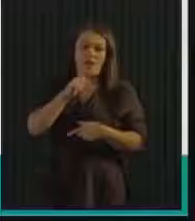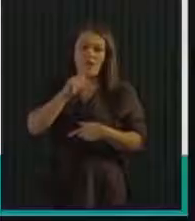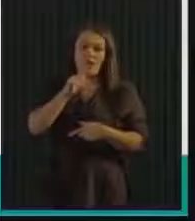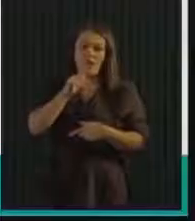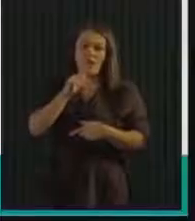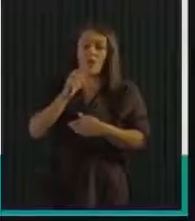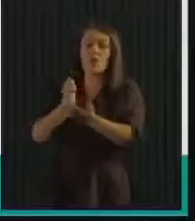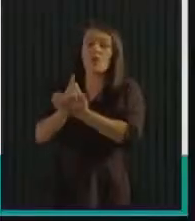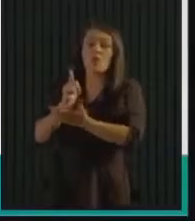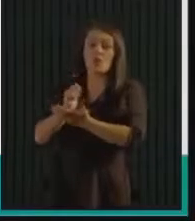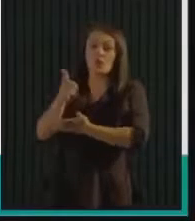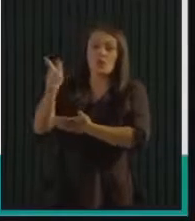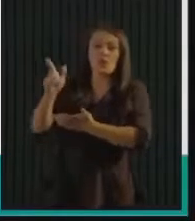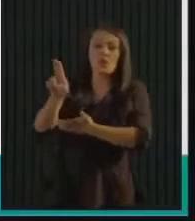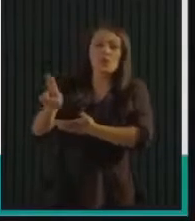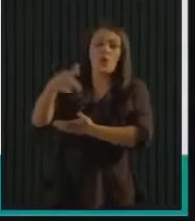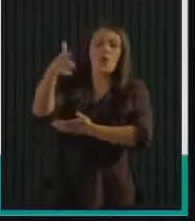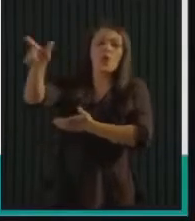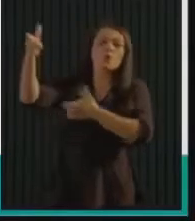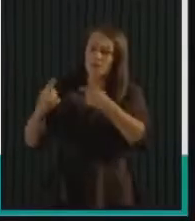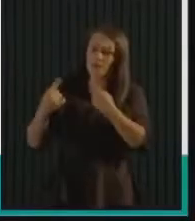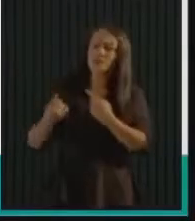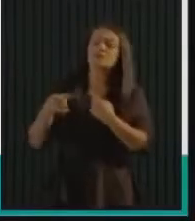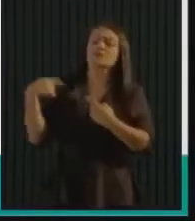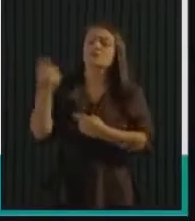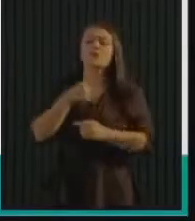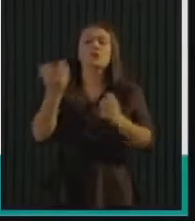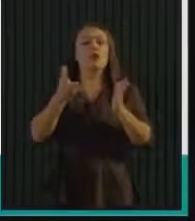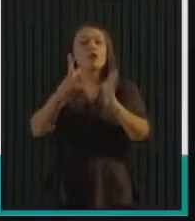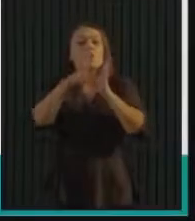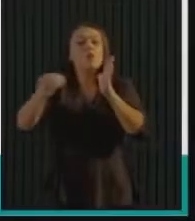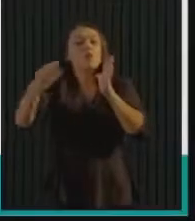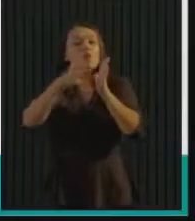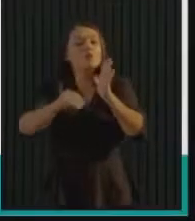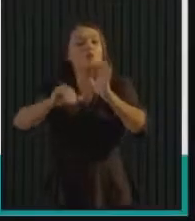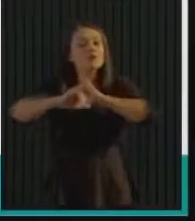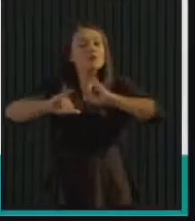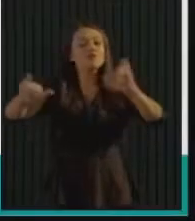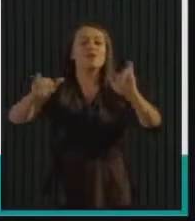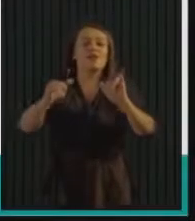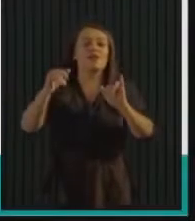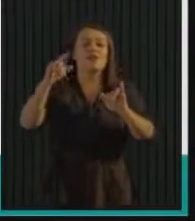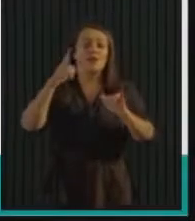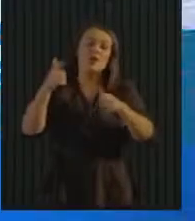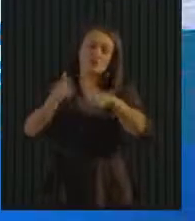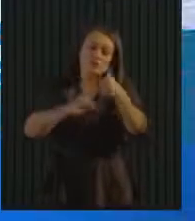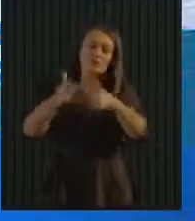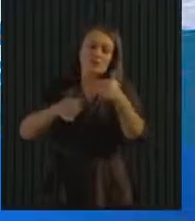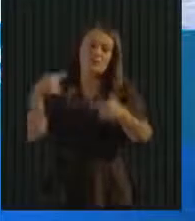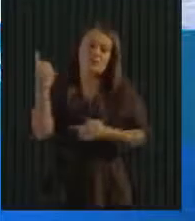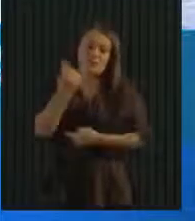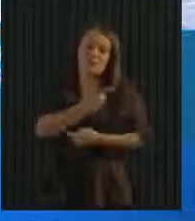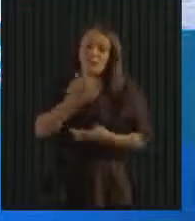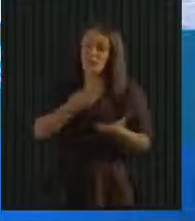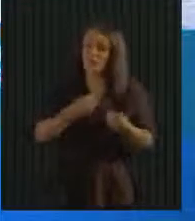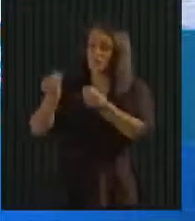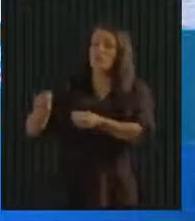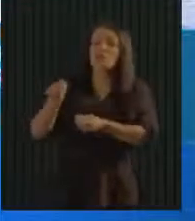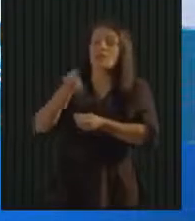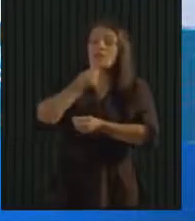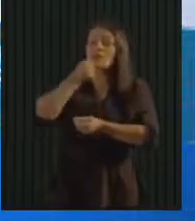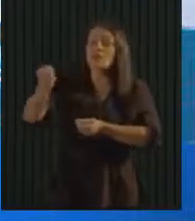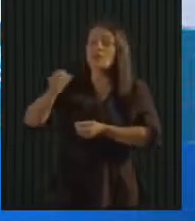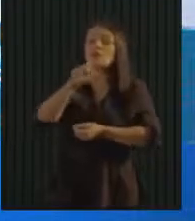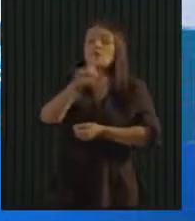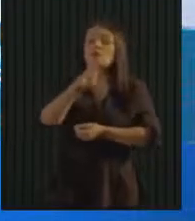o nosso desafio é muito grande, mas nós temos algumas coisas boas para compartilhar com vocês. Muito obrigado pela oportunidade. Eu passo a palavra para o Lucas, que é